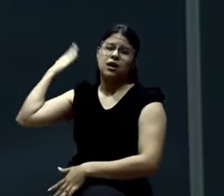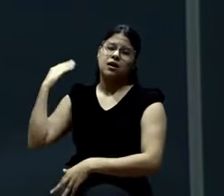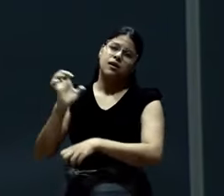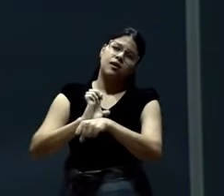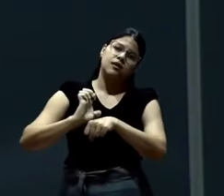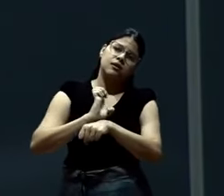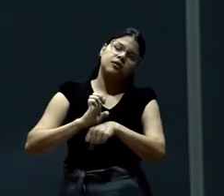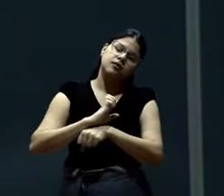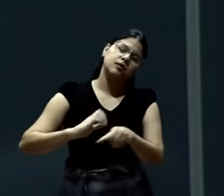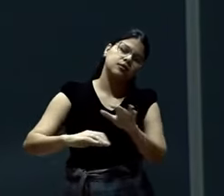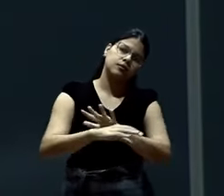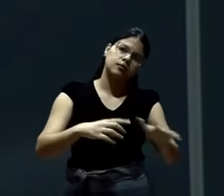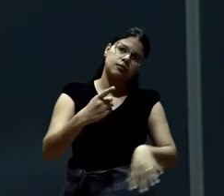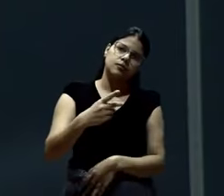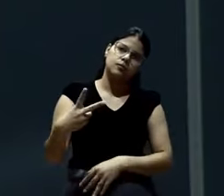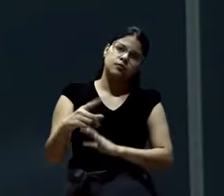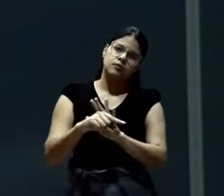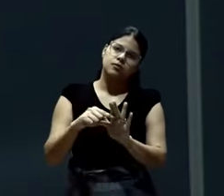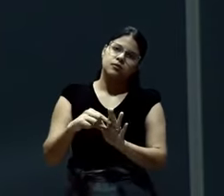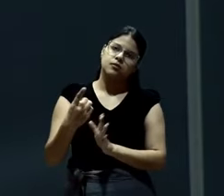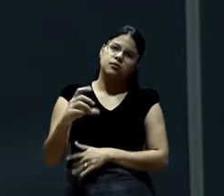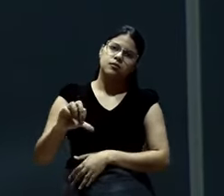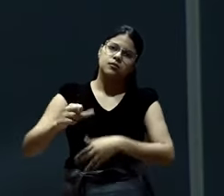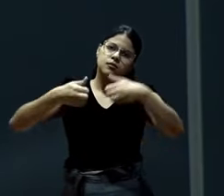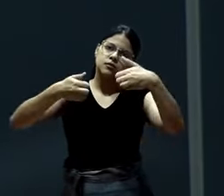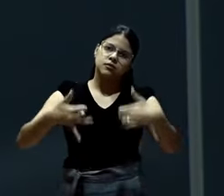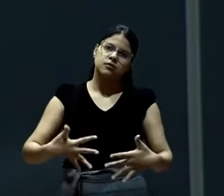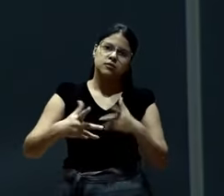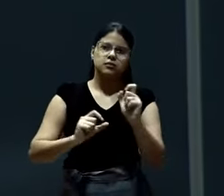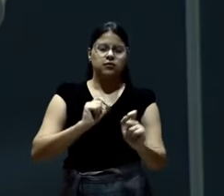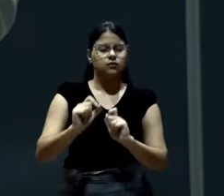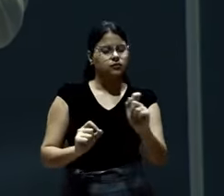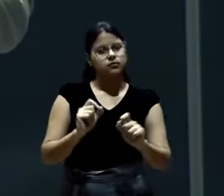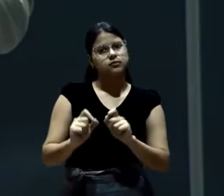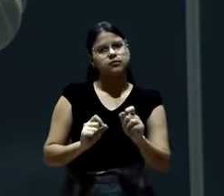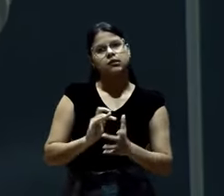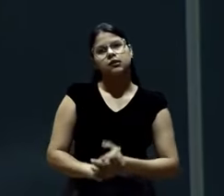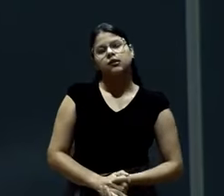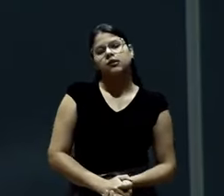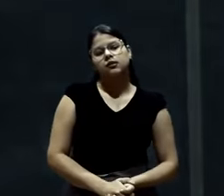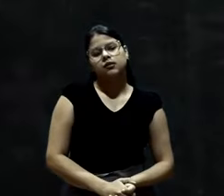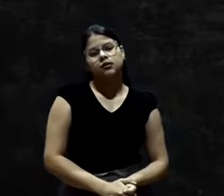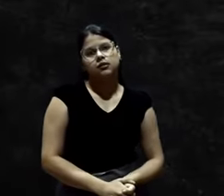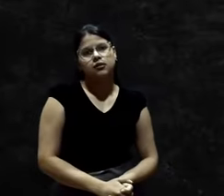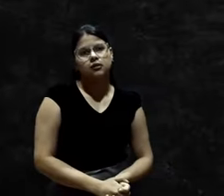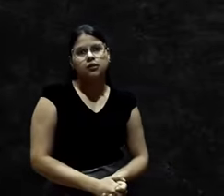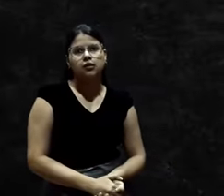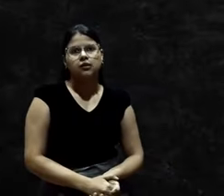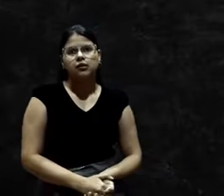E o versículo de número 19. O escritor vai dizer. Da seguinte forma. Amar. Assim.